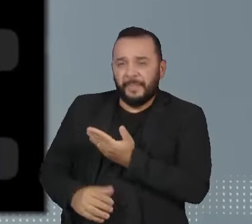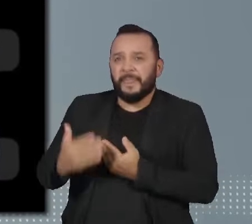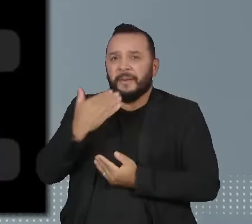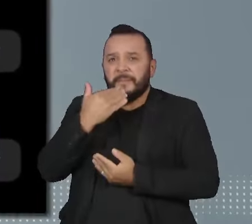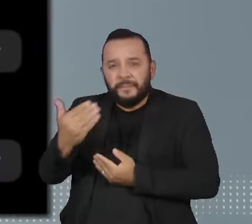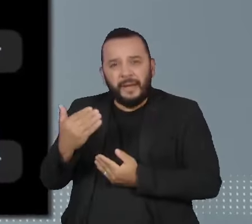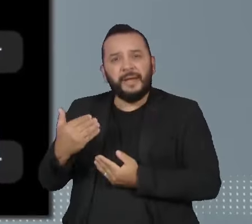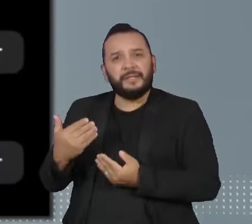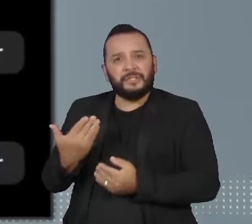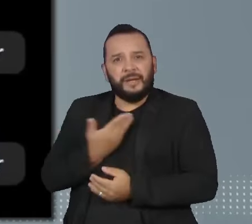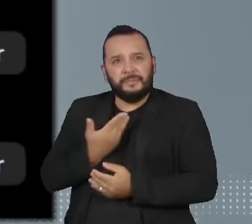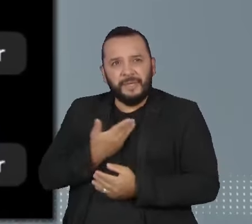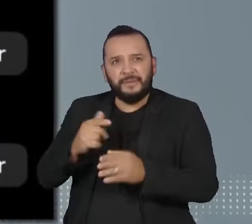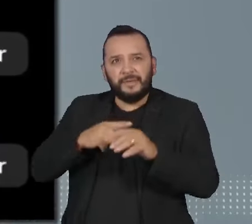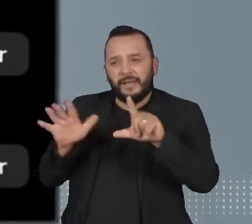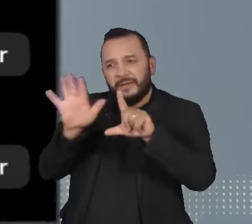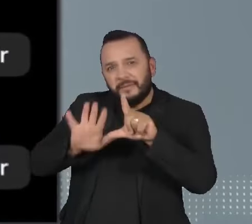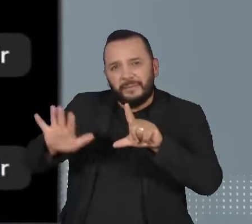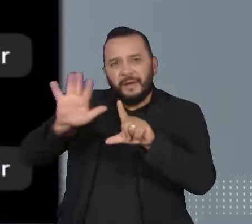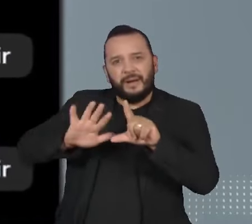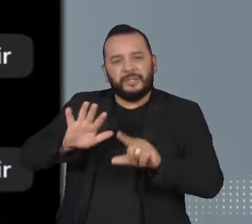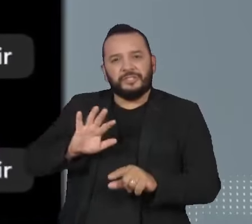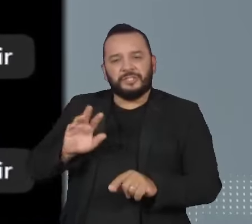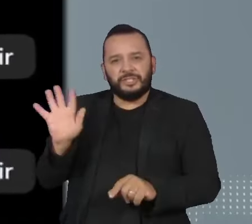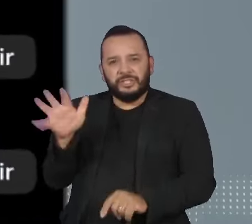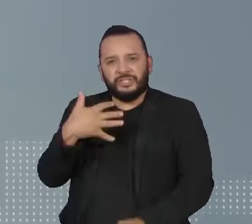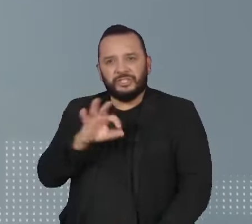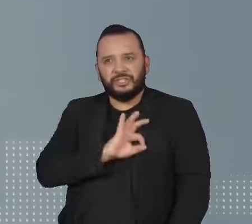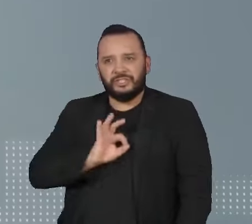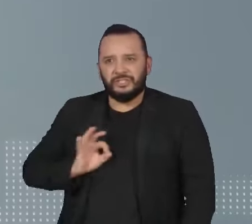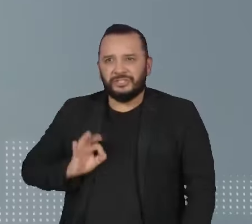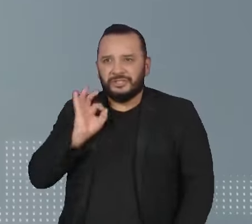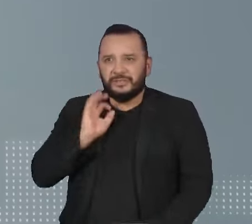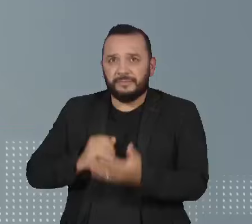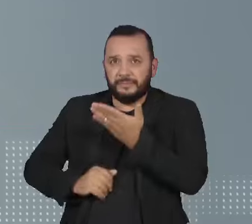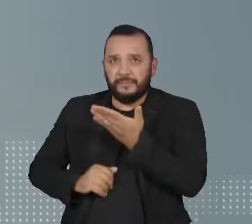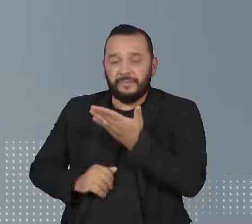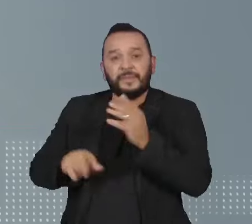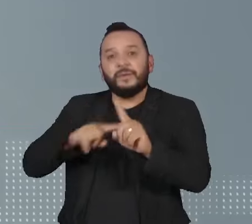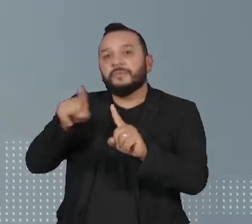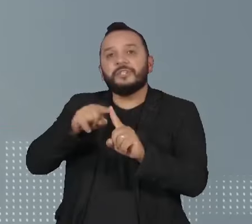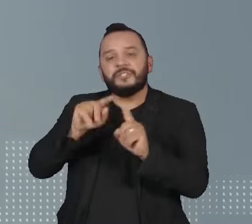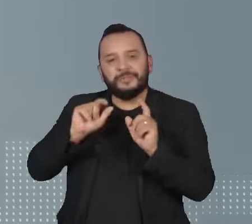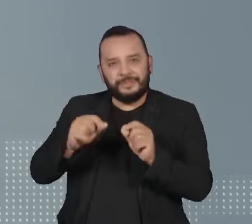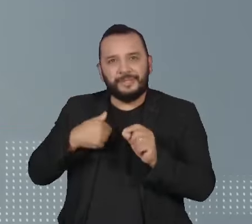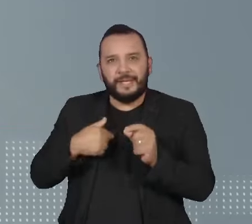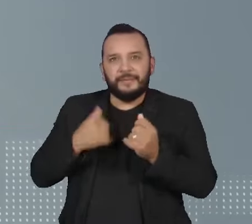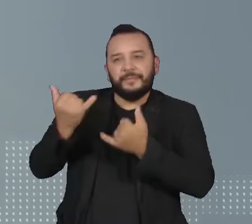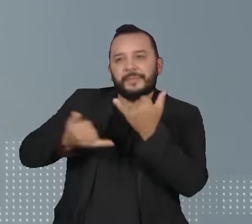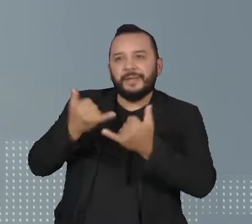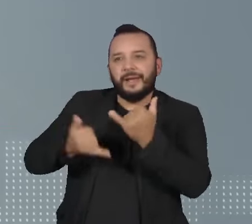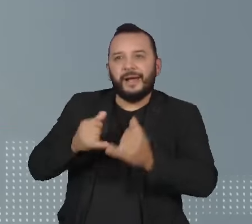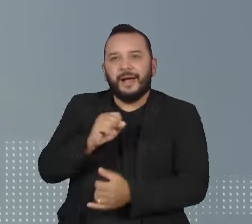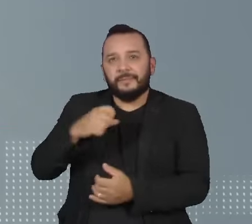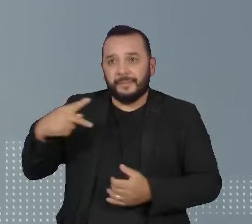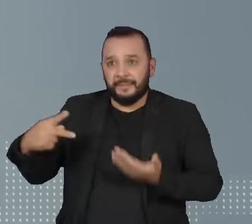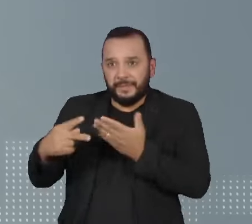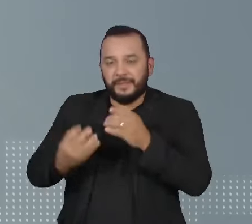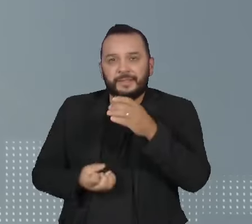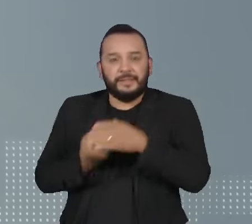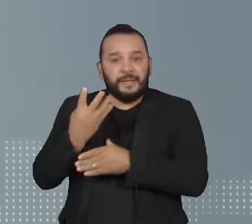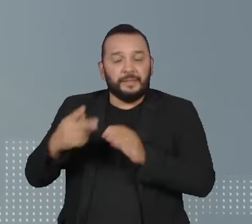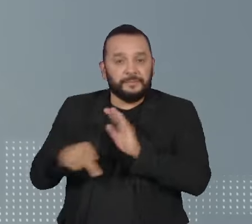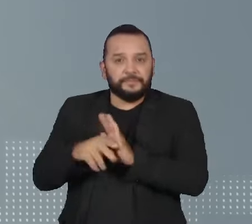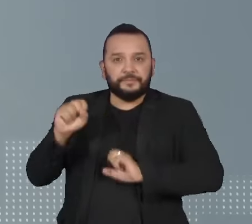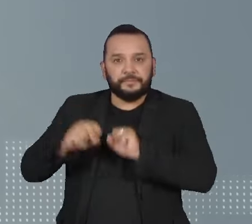e imagens de tigres. O objetivo é atrair jogadores para as versões derivadas de um aplicativo criado por uma empresa